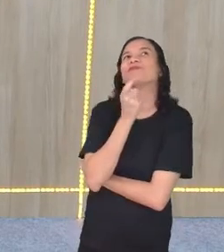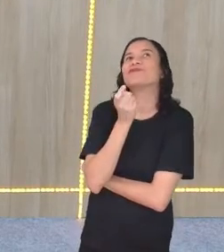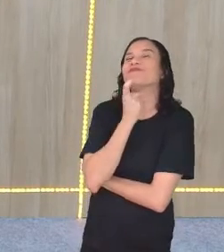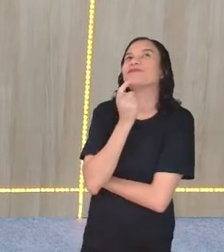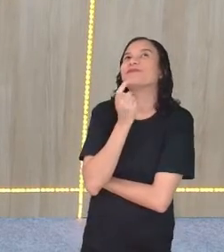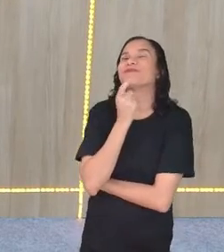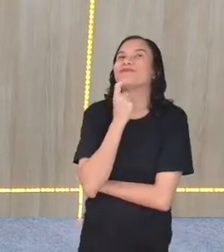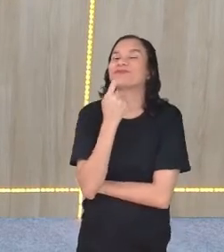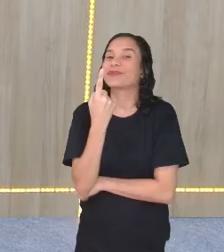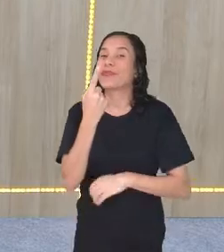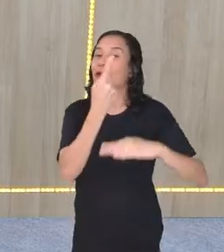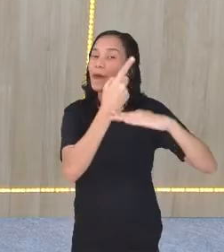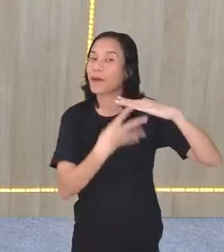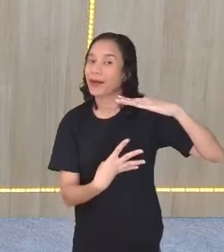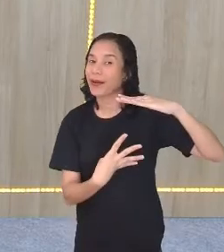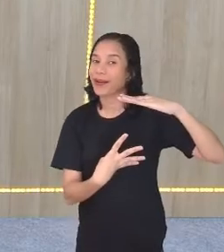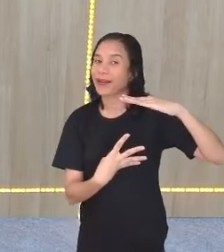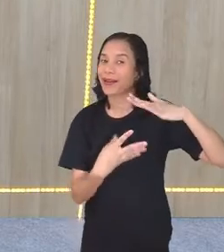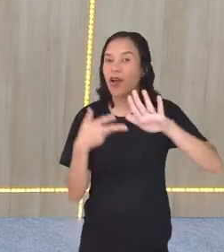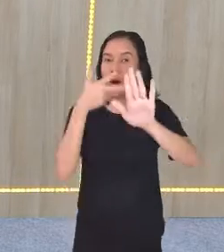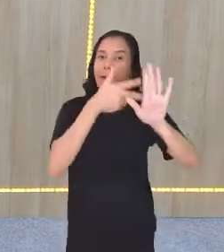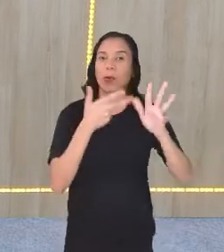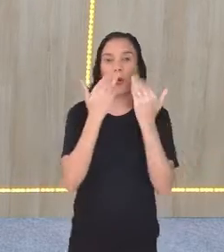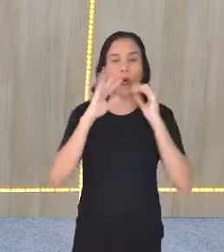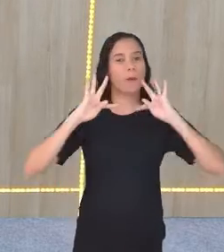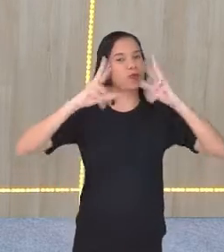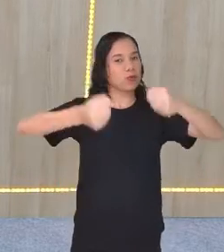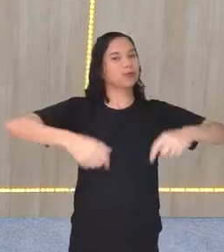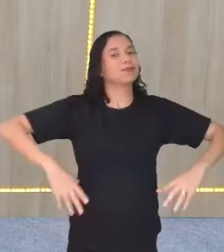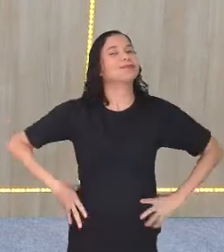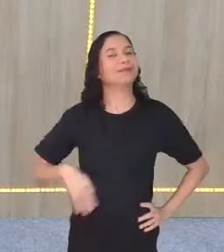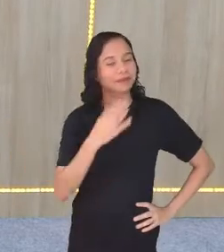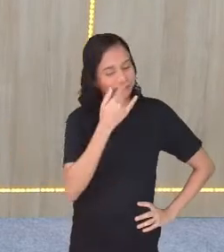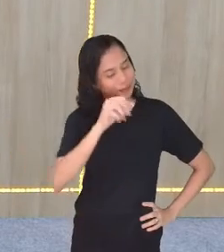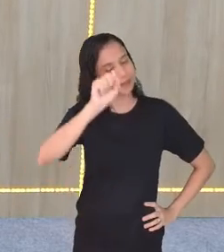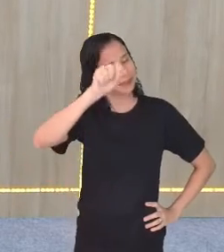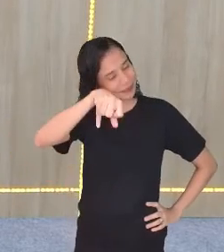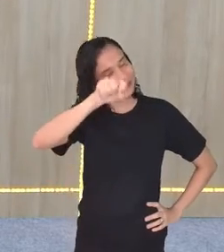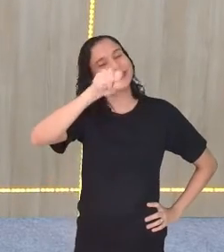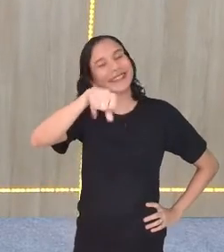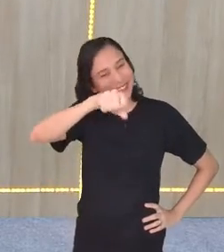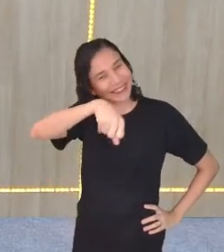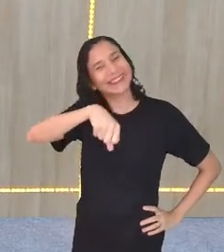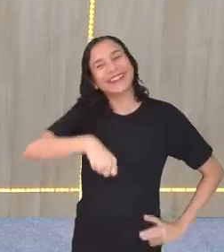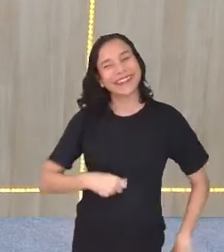Come um quarto? Os nossos produtores, elas comem tudinho assim, ó. Eles comem muito, né? Ou ele vai...